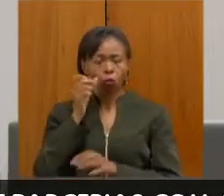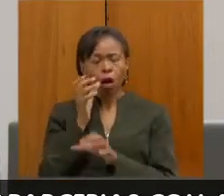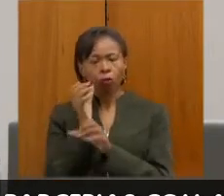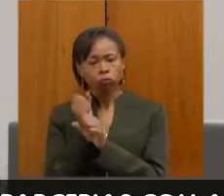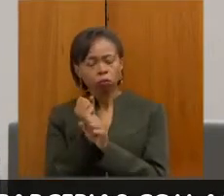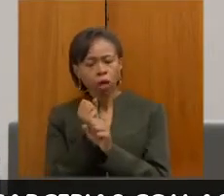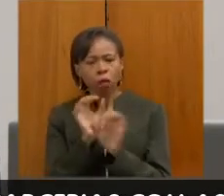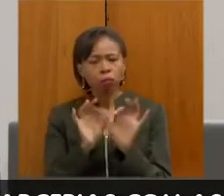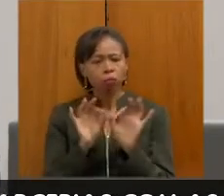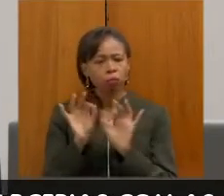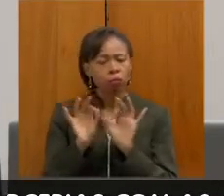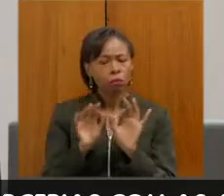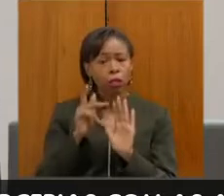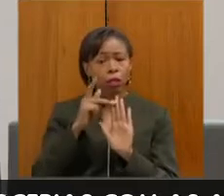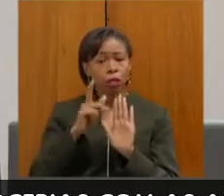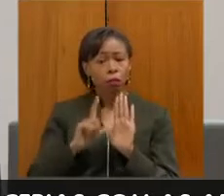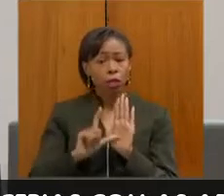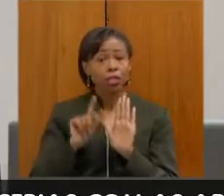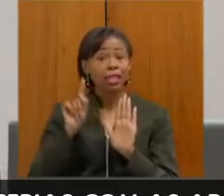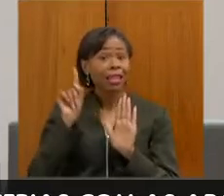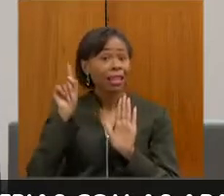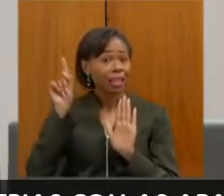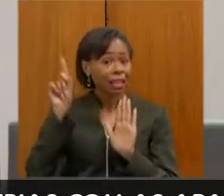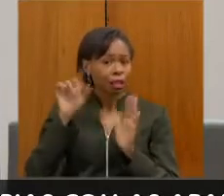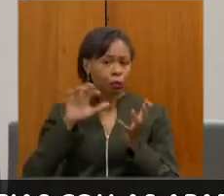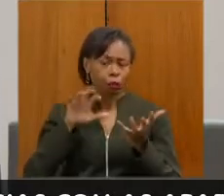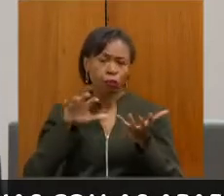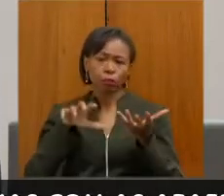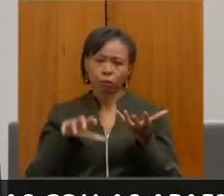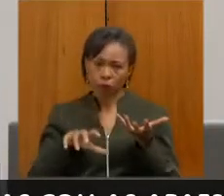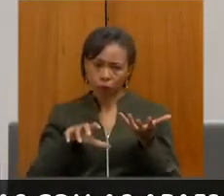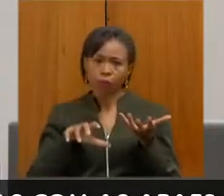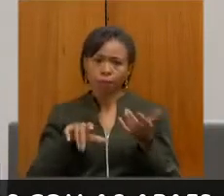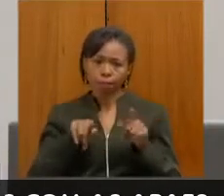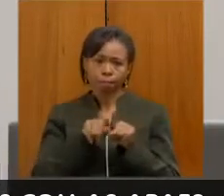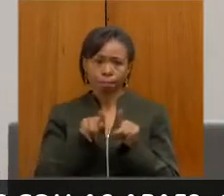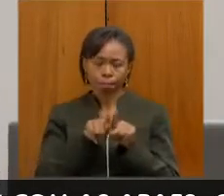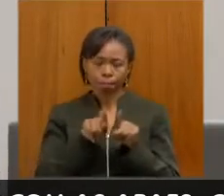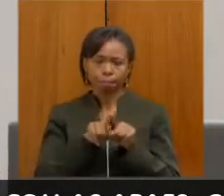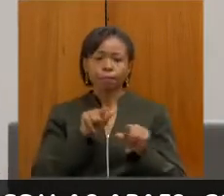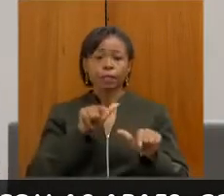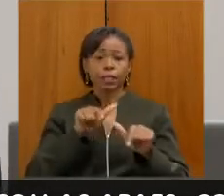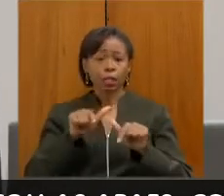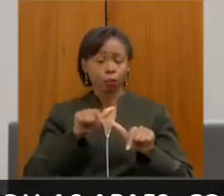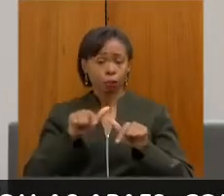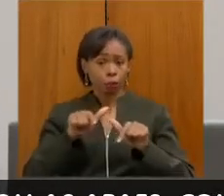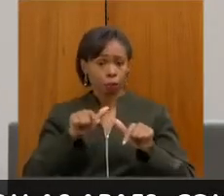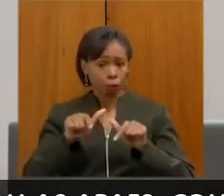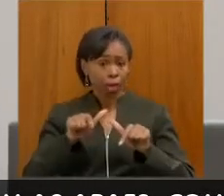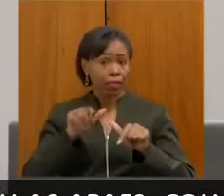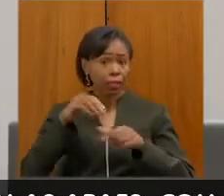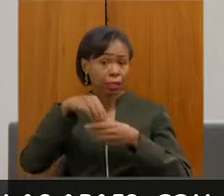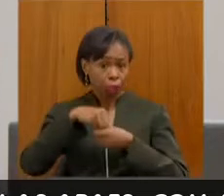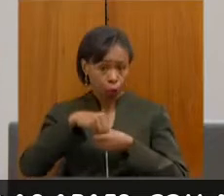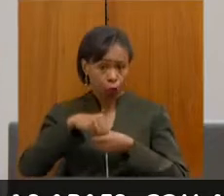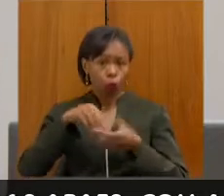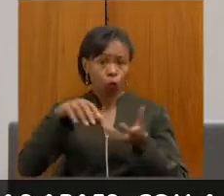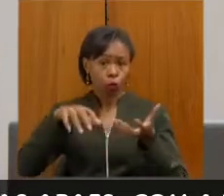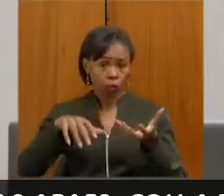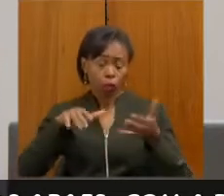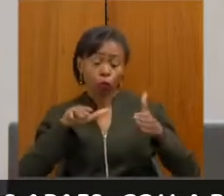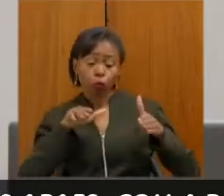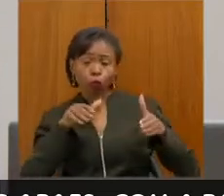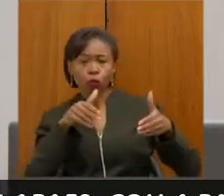projeto que está tramitando no Congresso Nacional e também o trabalho que vem sendo desenvolvido no Congresso em favor das